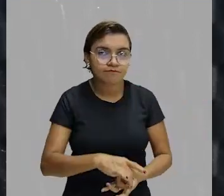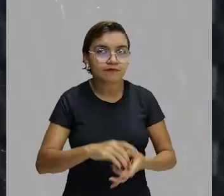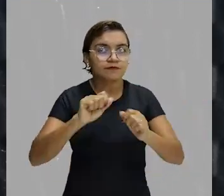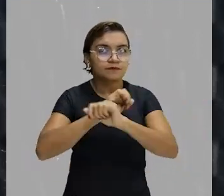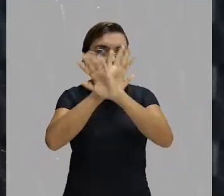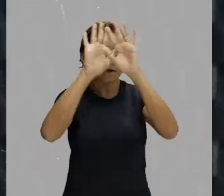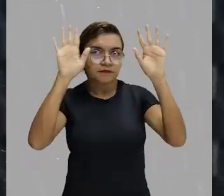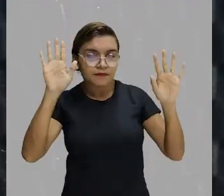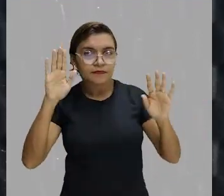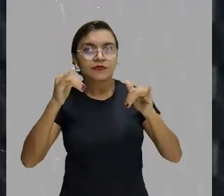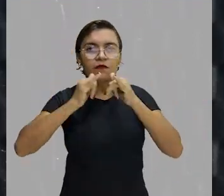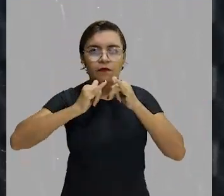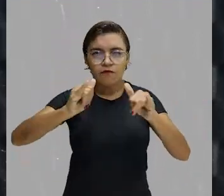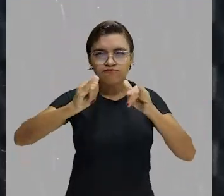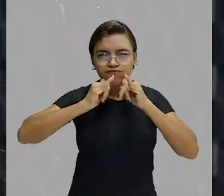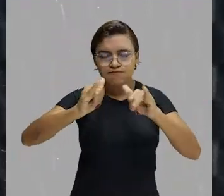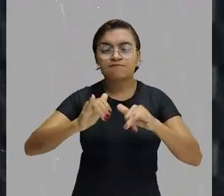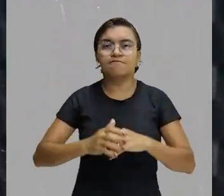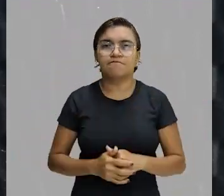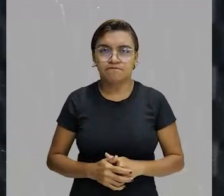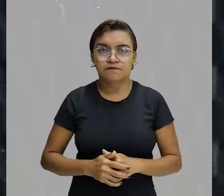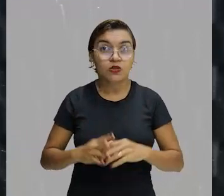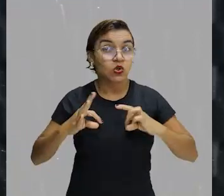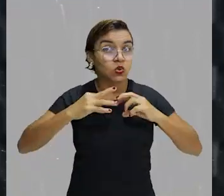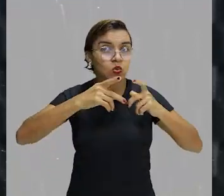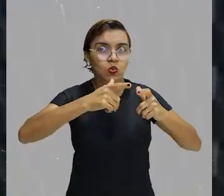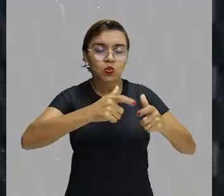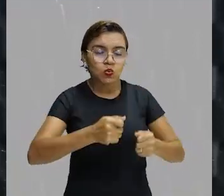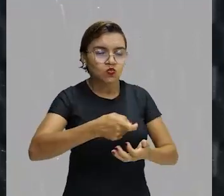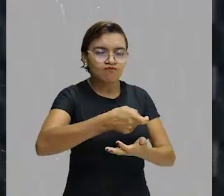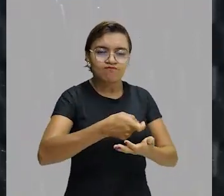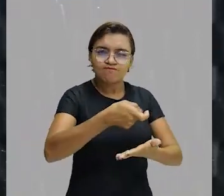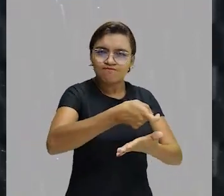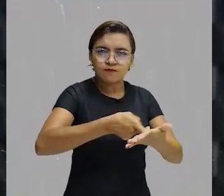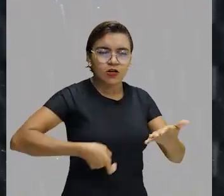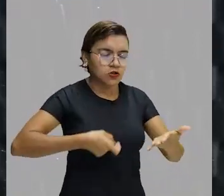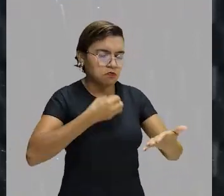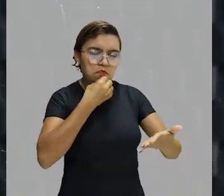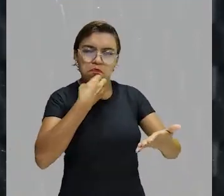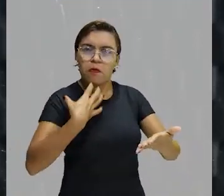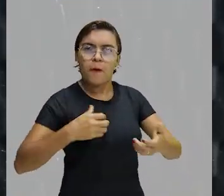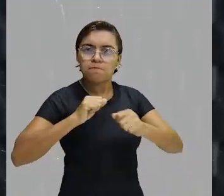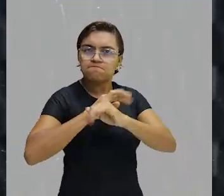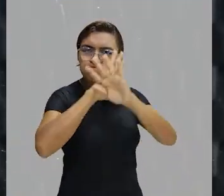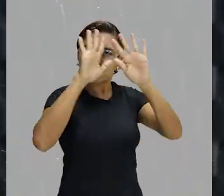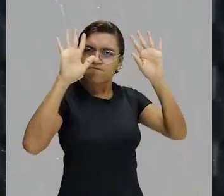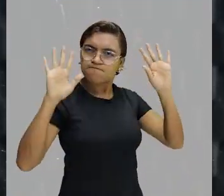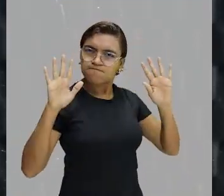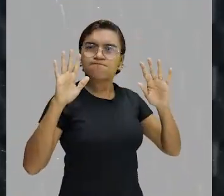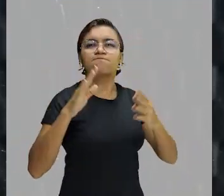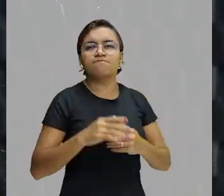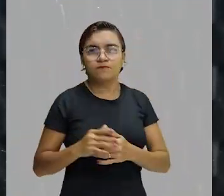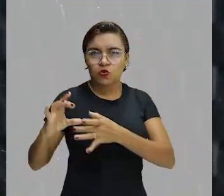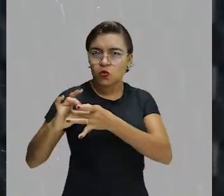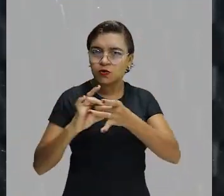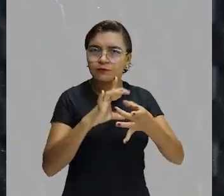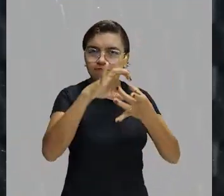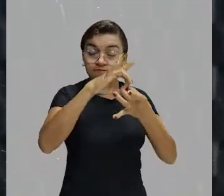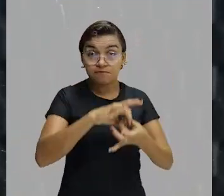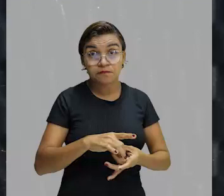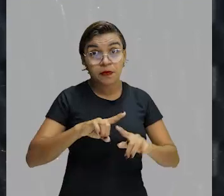clareza, informatividade. Tudo isso deixa um texto bem claro, bem conciso e bem coerente.